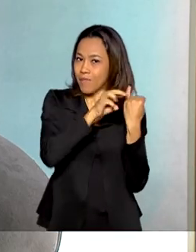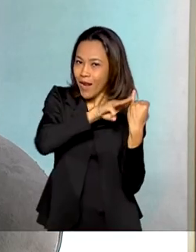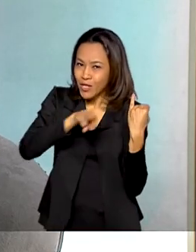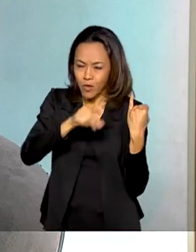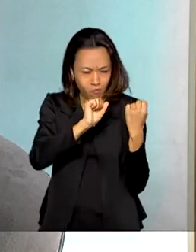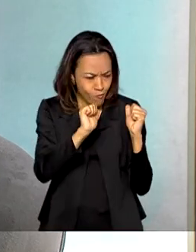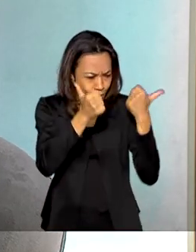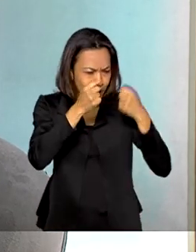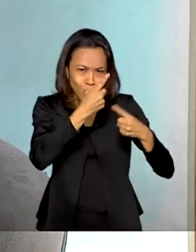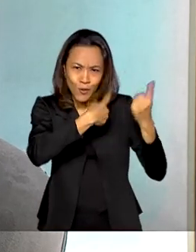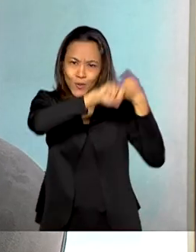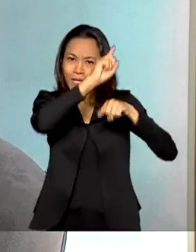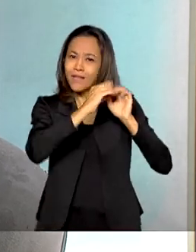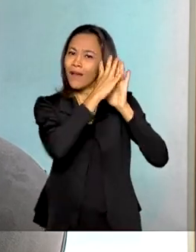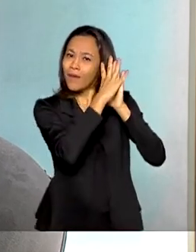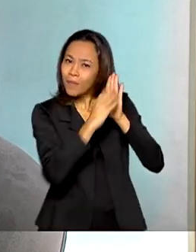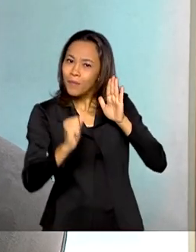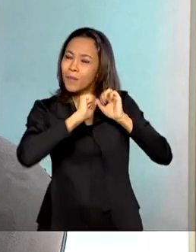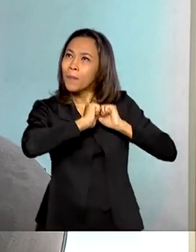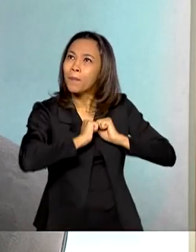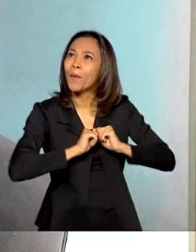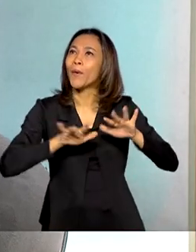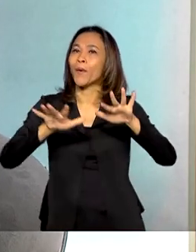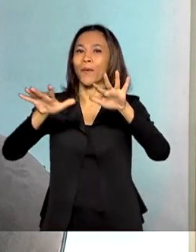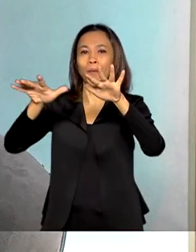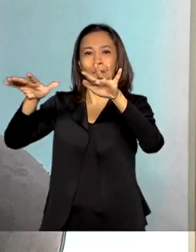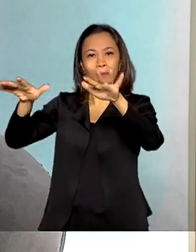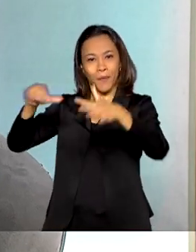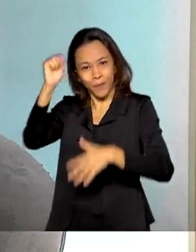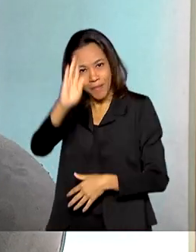sucesso para outras regiões e para outros bolsões de pobreza no Brasil.